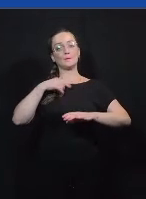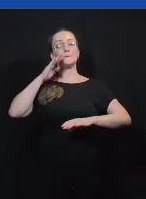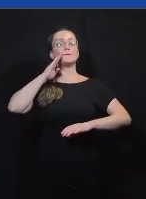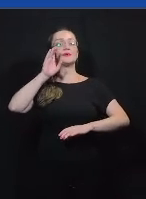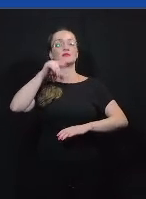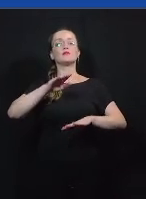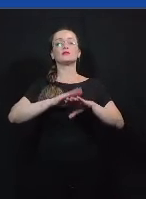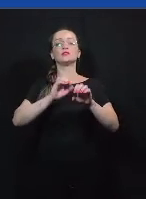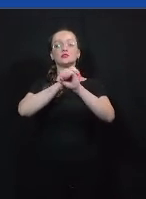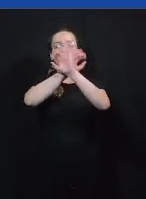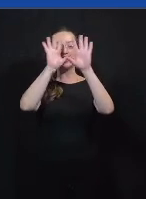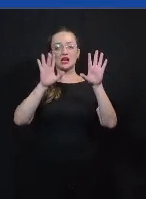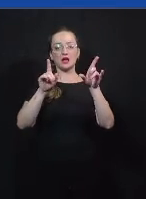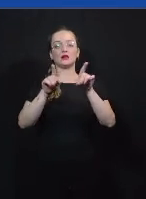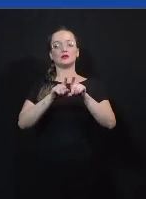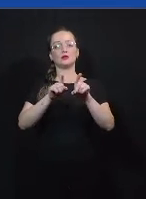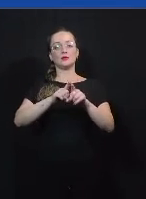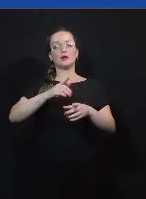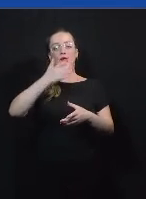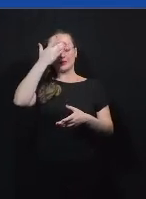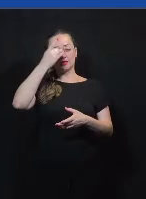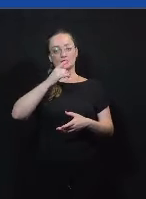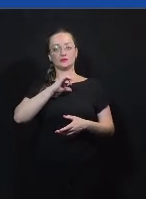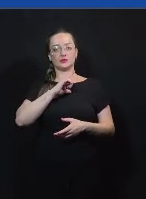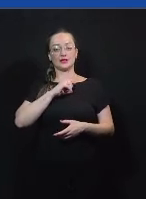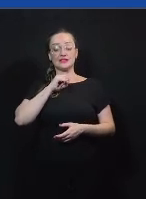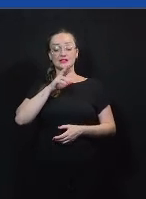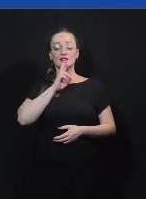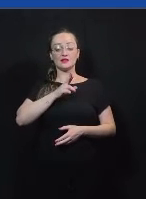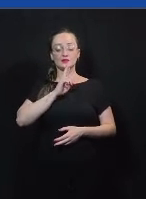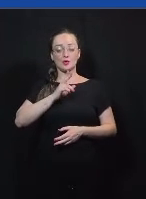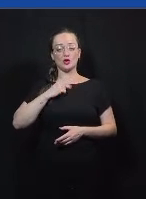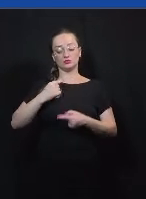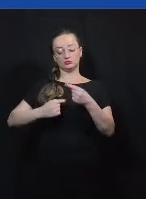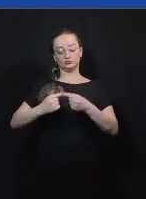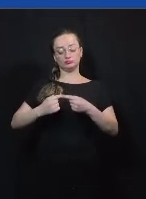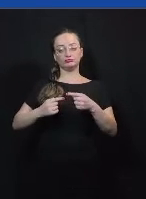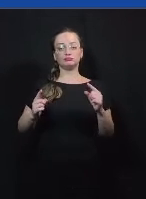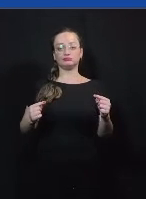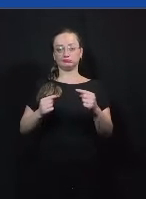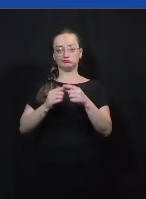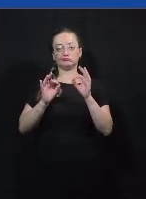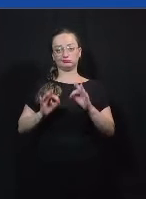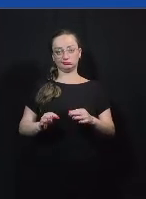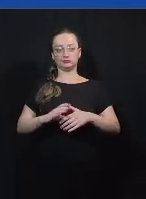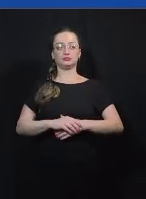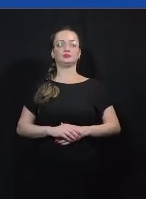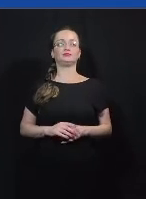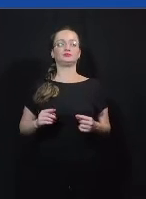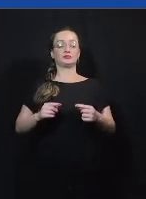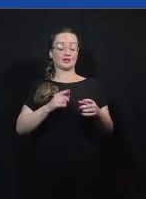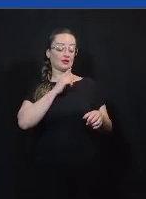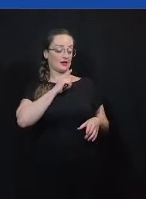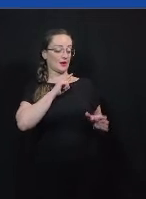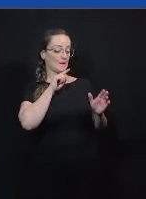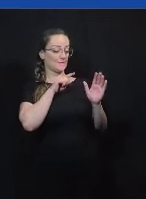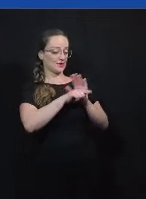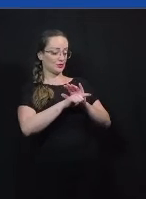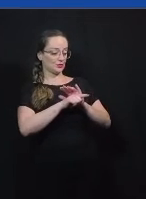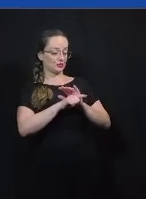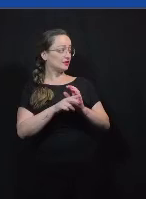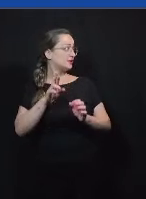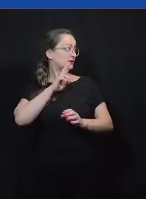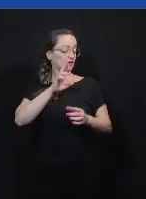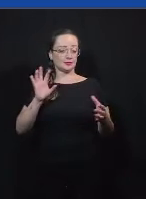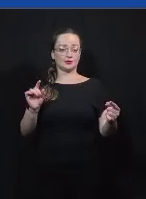feita de forma clara e compreensível, se as respostas que os debatedores apresentaram foram coerentes com as perguntas feitas e se os